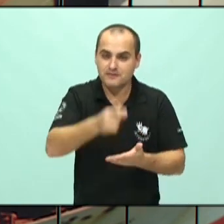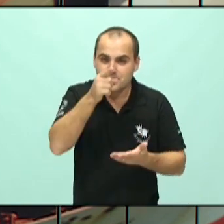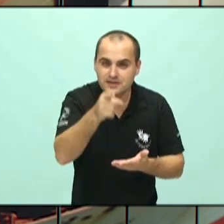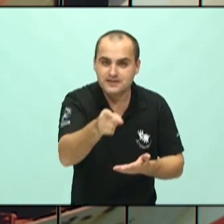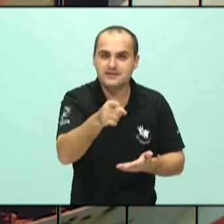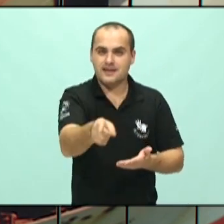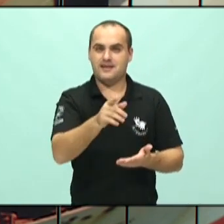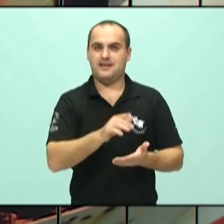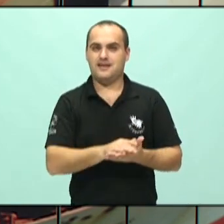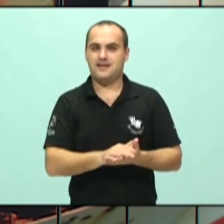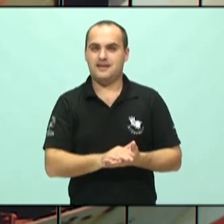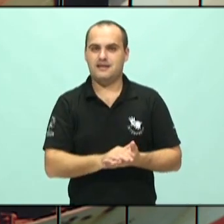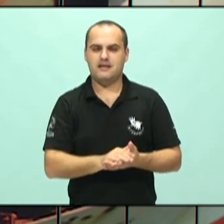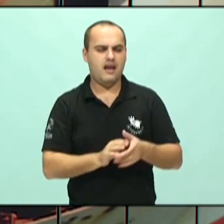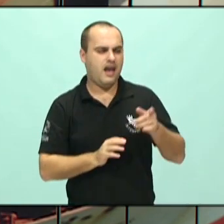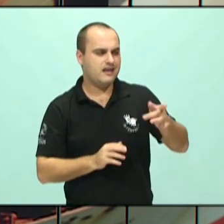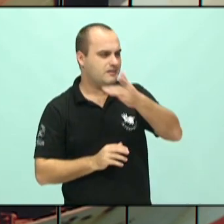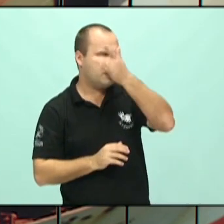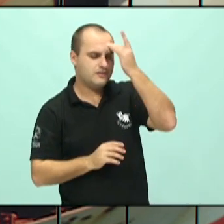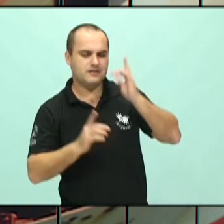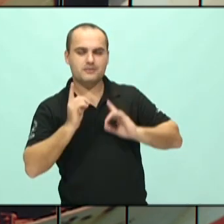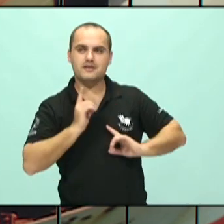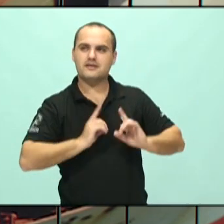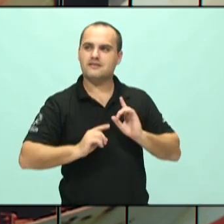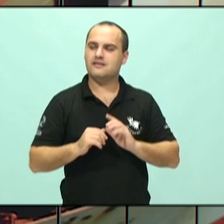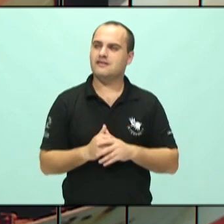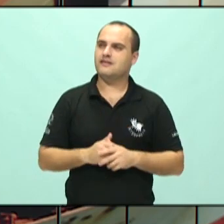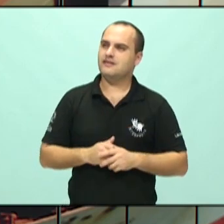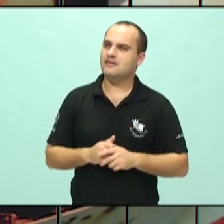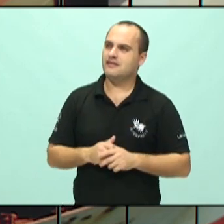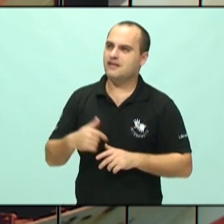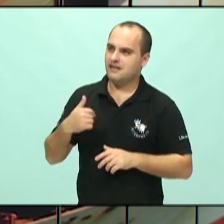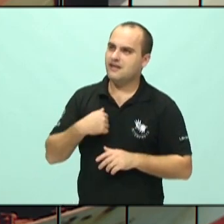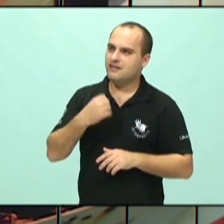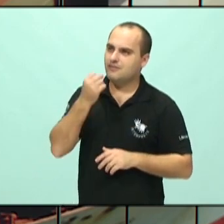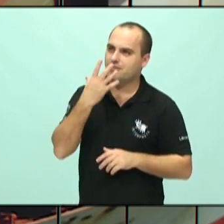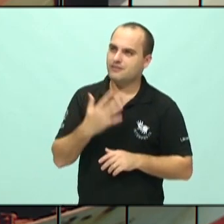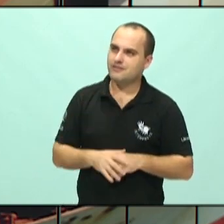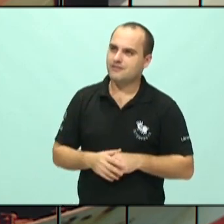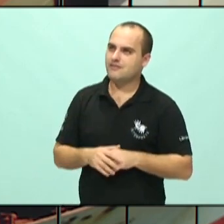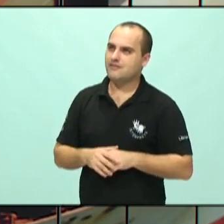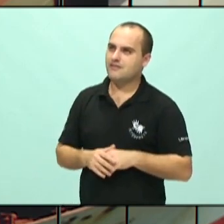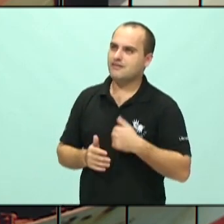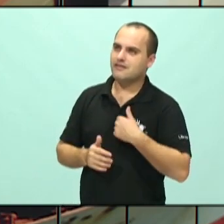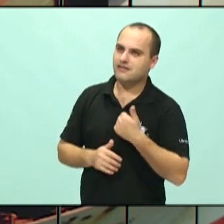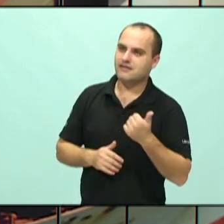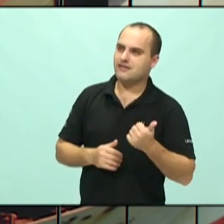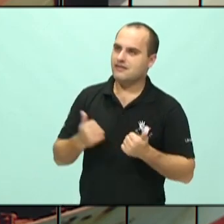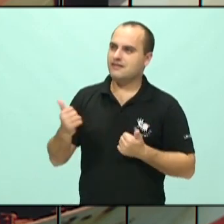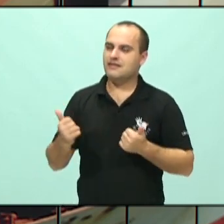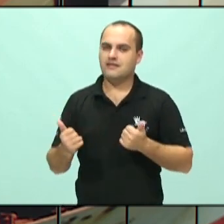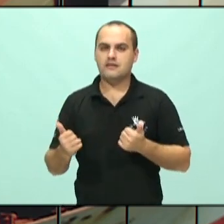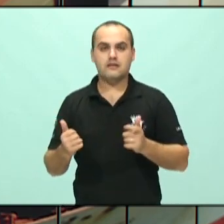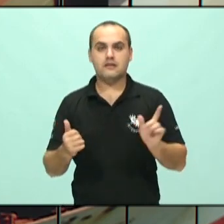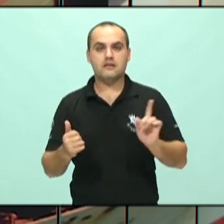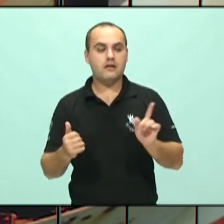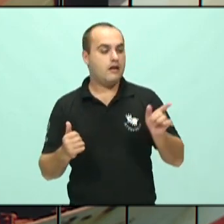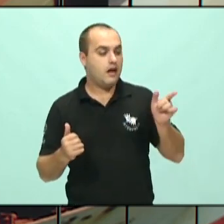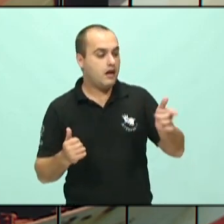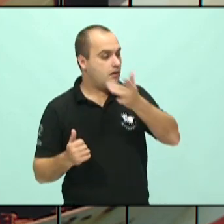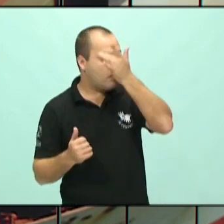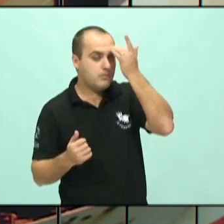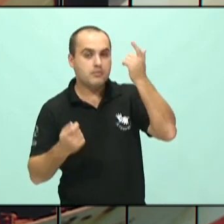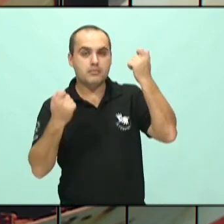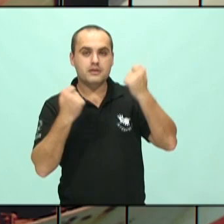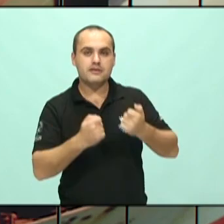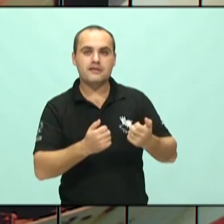dificilmente você vai atingir essa pessoa. Porque essa pessoa precisa ser acordada das suas responsabilidades. A gente fala que